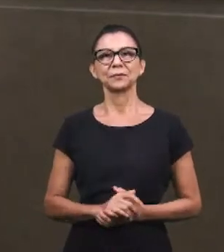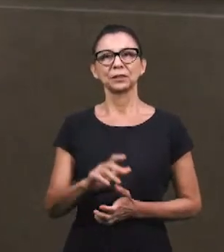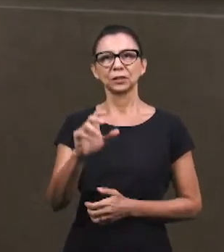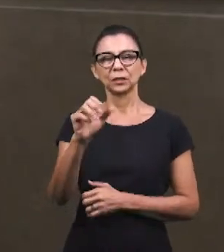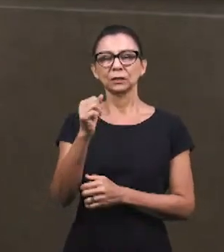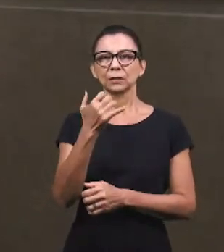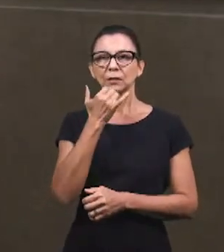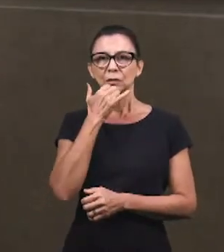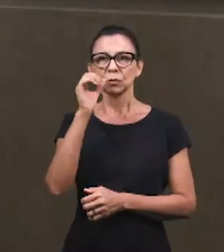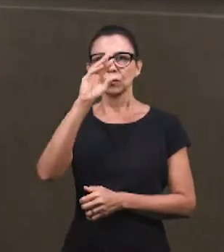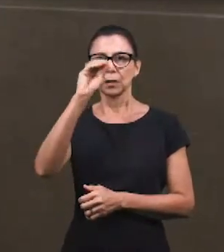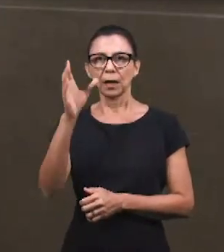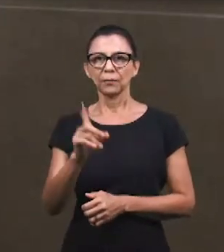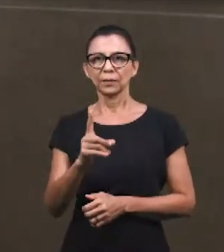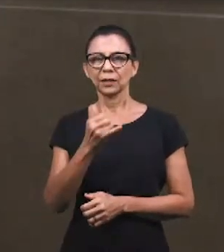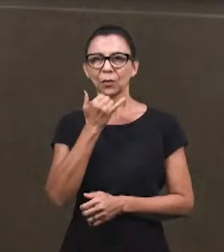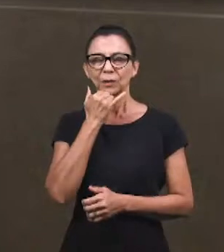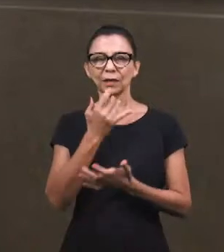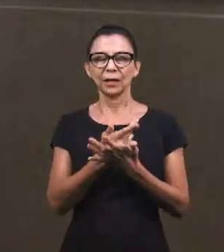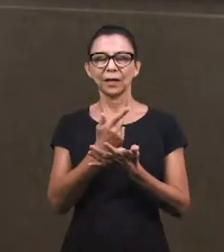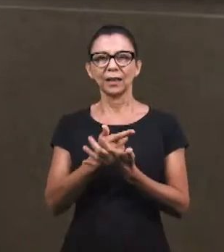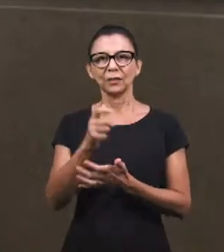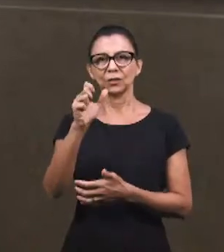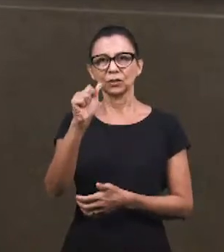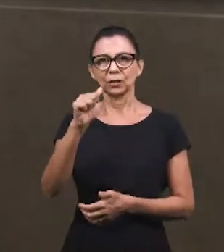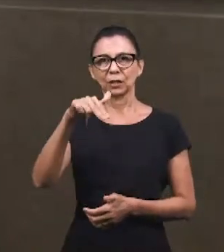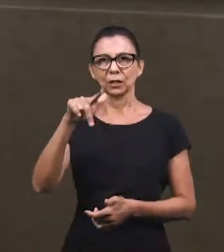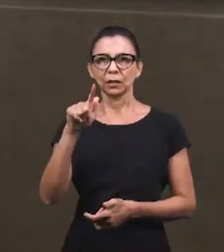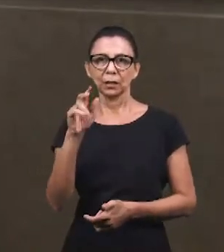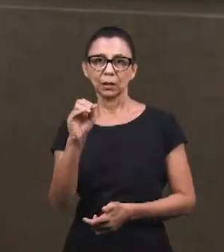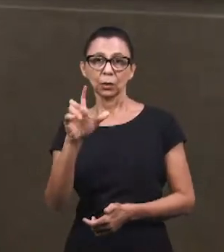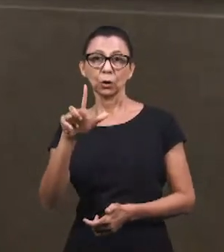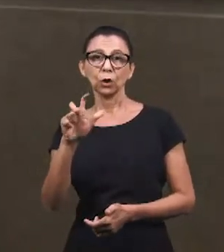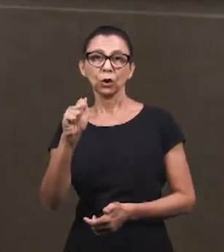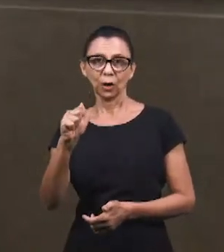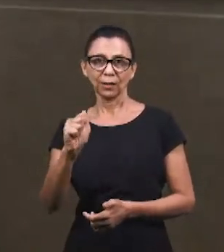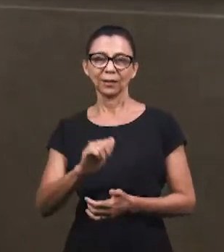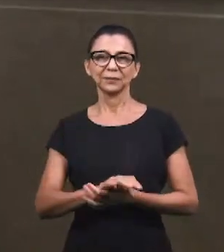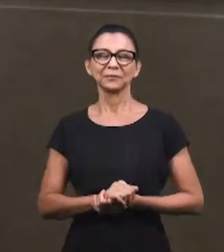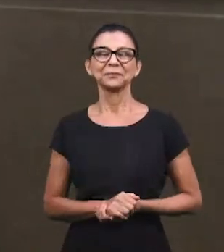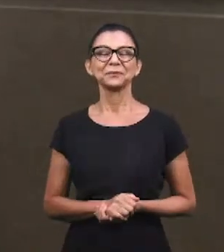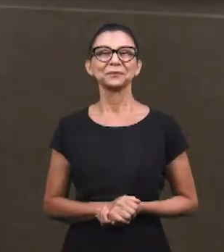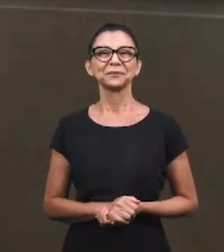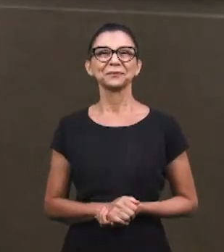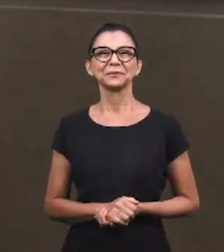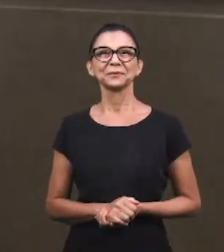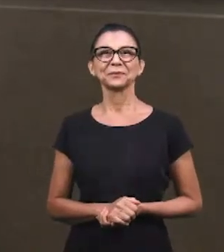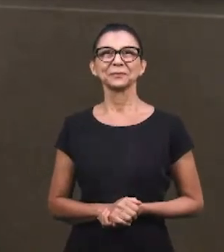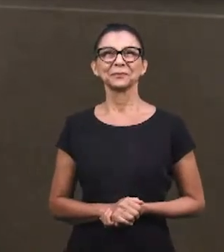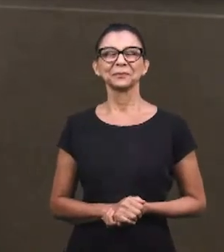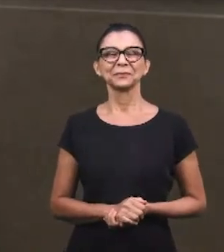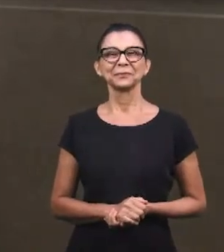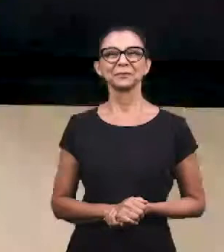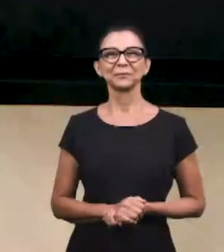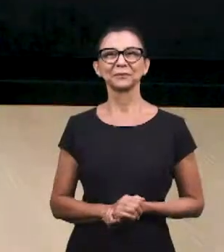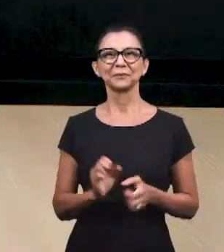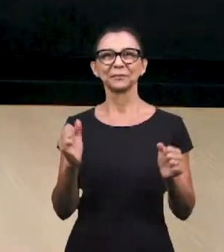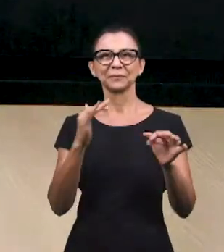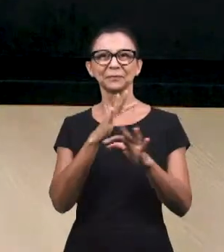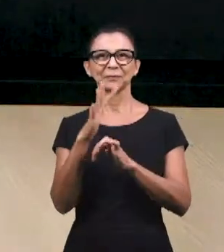José Eduardo Fonseca. Obrigado, então, por essa participação conosco na Escola Bíblica. Glória a Jesus.